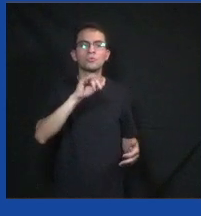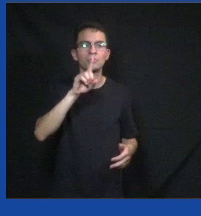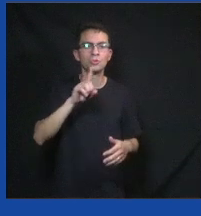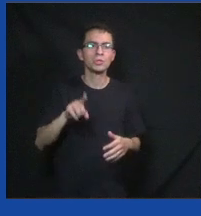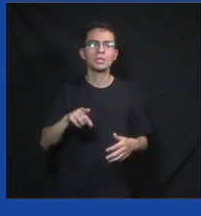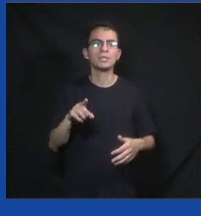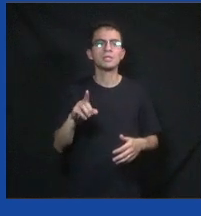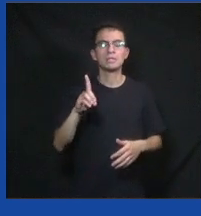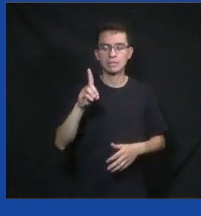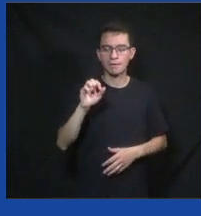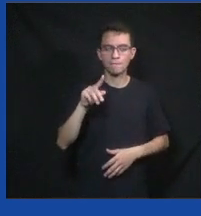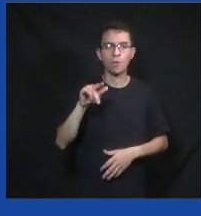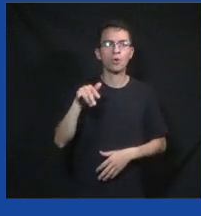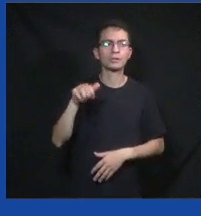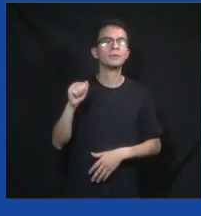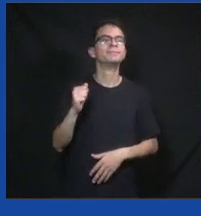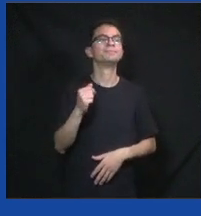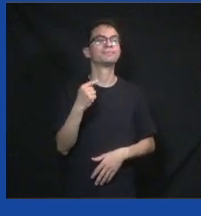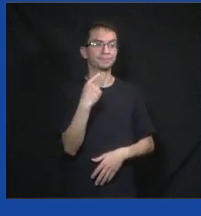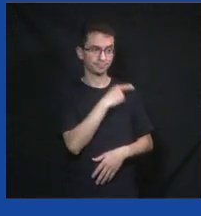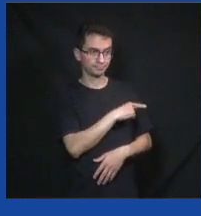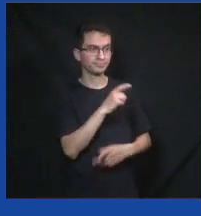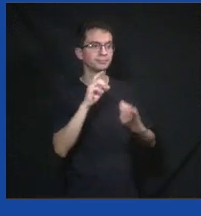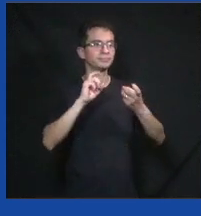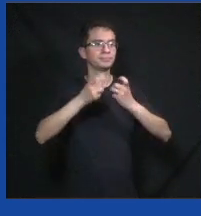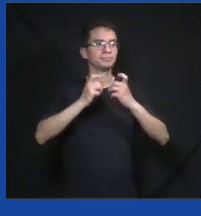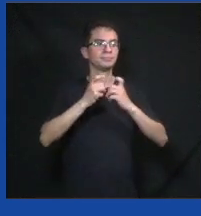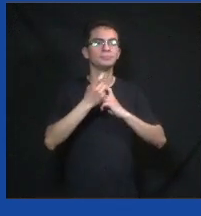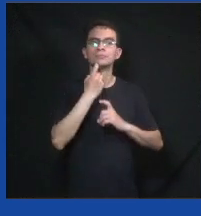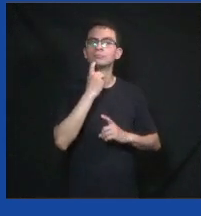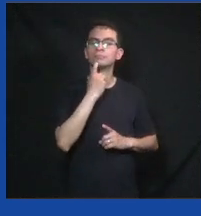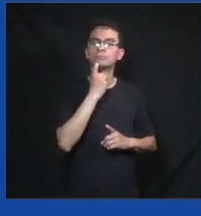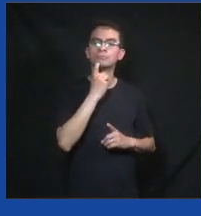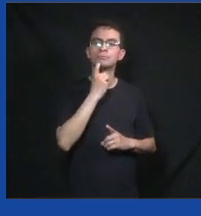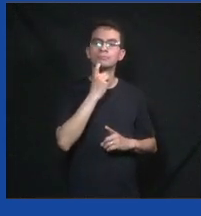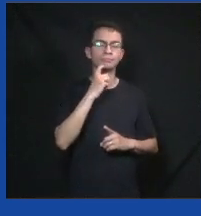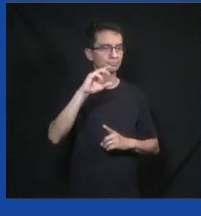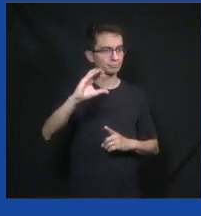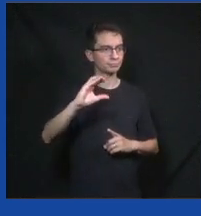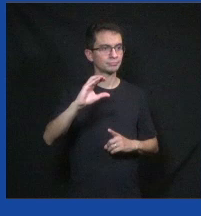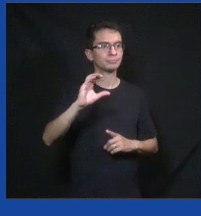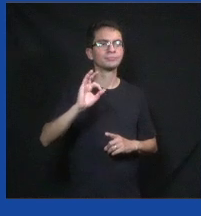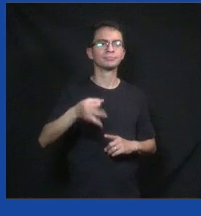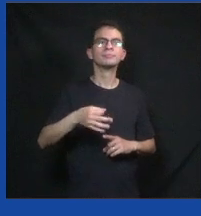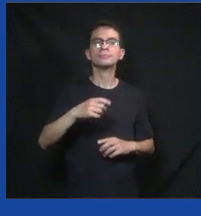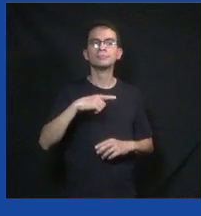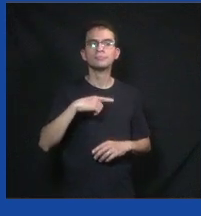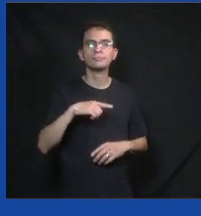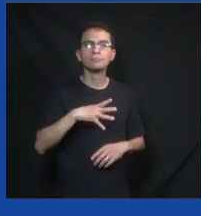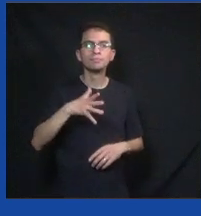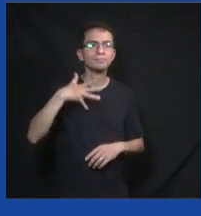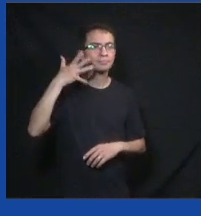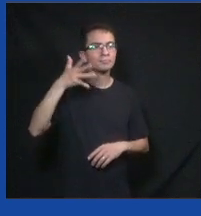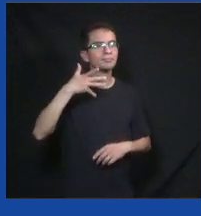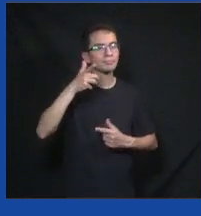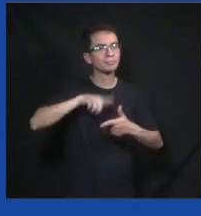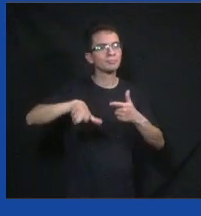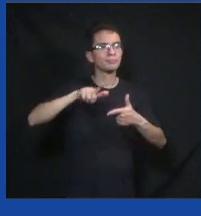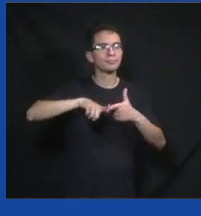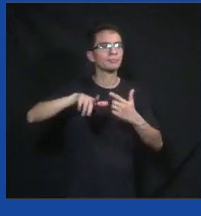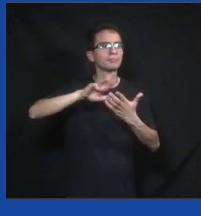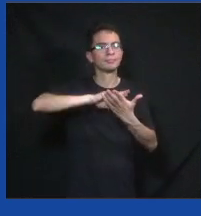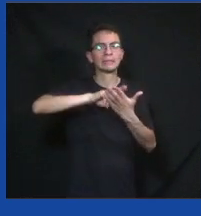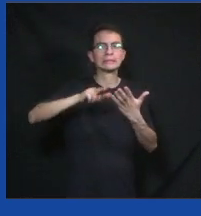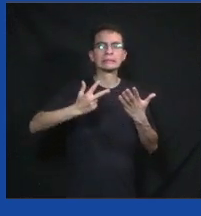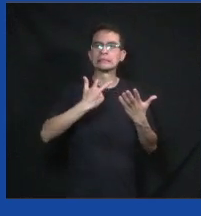acontecendo em Campinas e lá essa reunião, por exemplo, é muito específica. A gente estava tendo um problema de atendimento das demandas, a cidade não estava